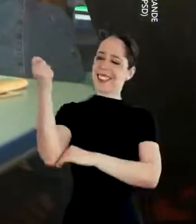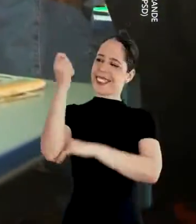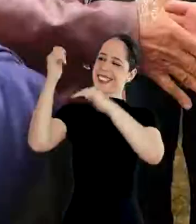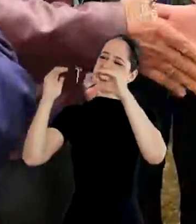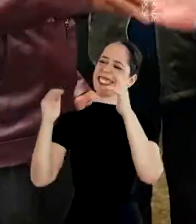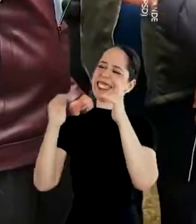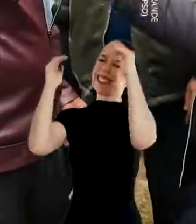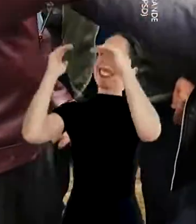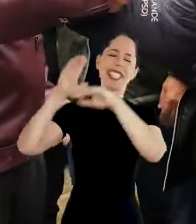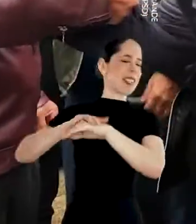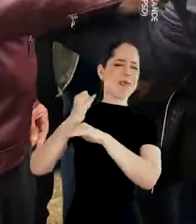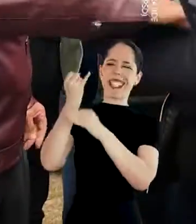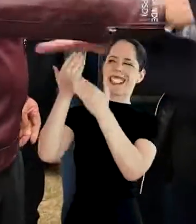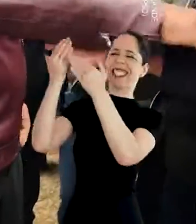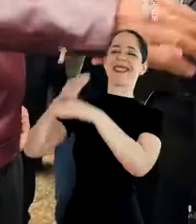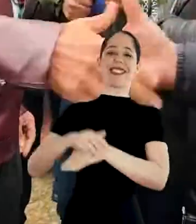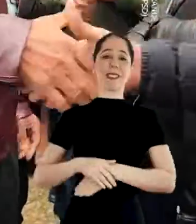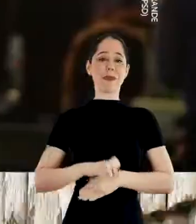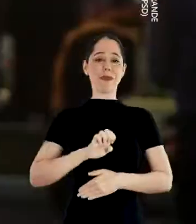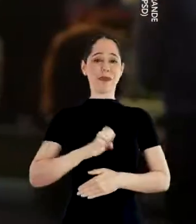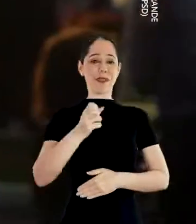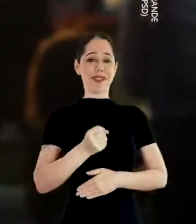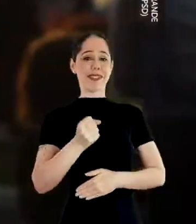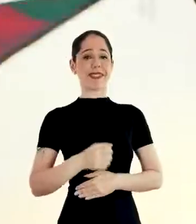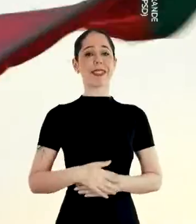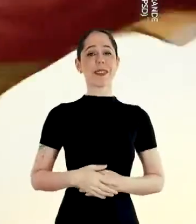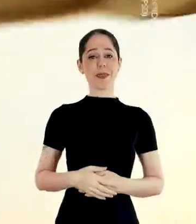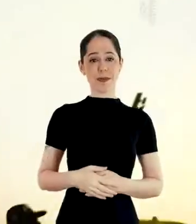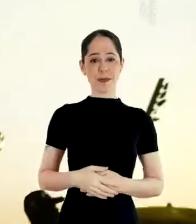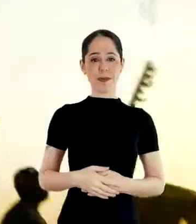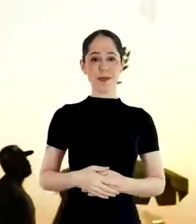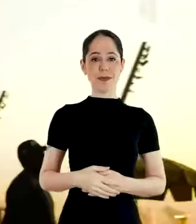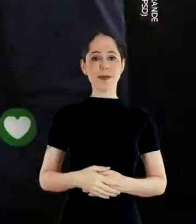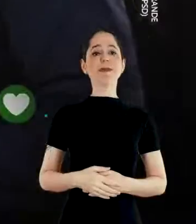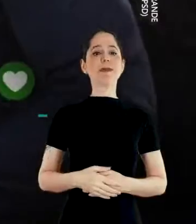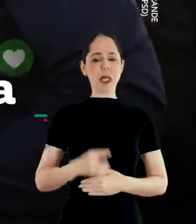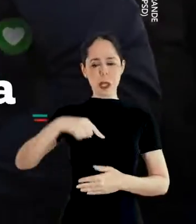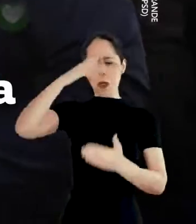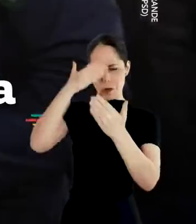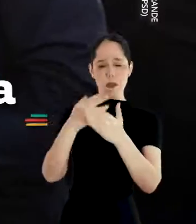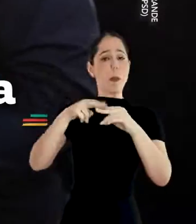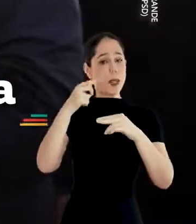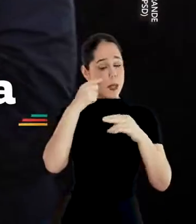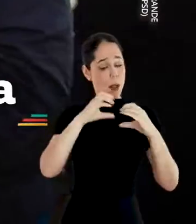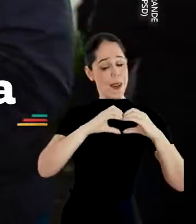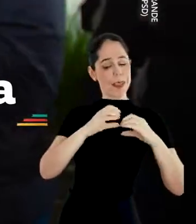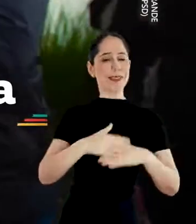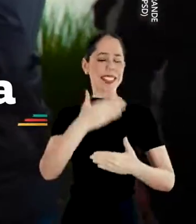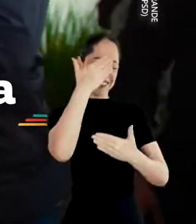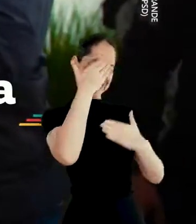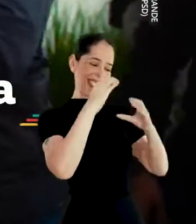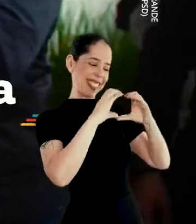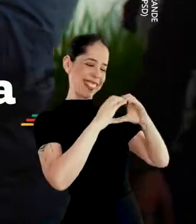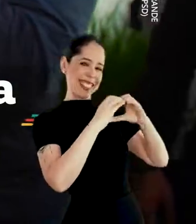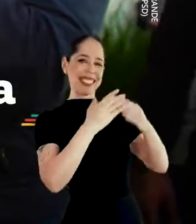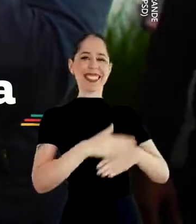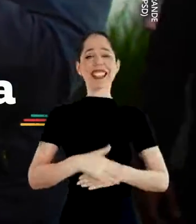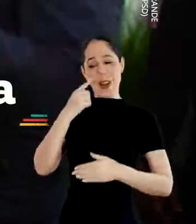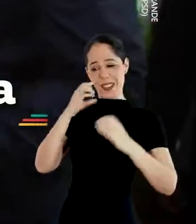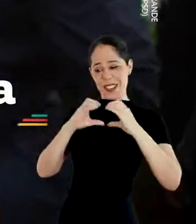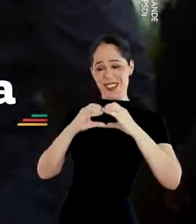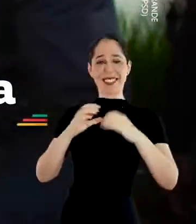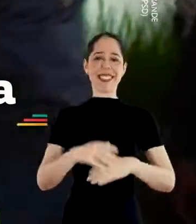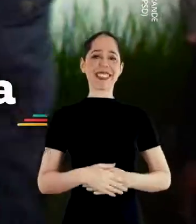Ô Rio Grande, fala mais alto, Eduardo. E aí, Sofia, é isso que há. Obrigado, olha aí,